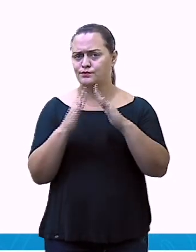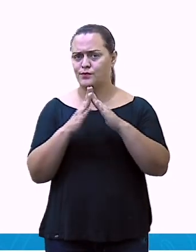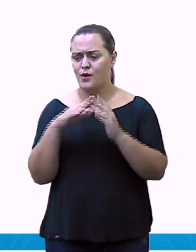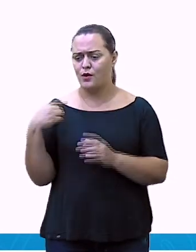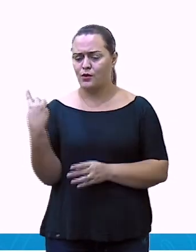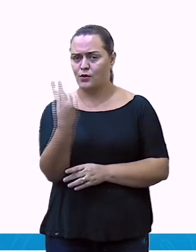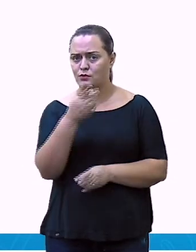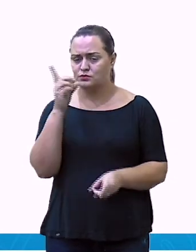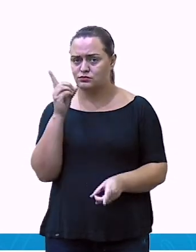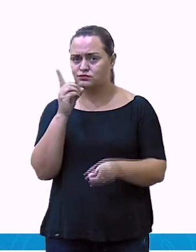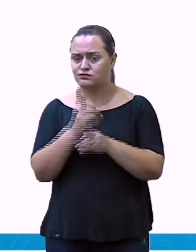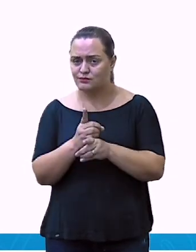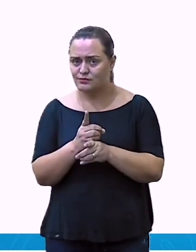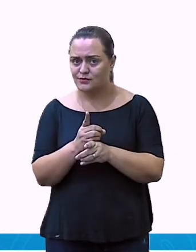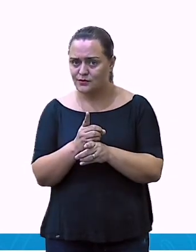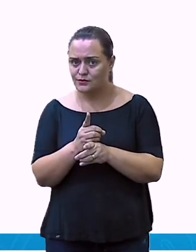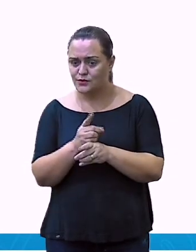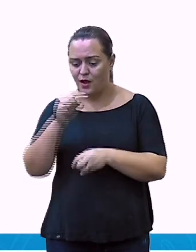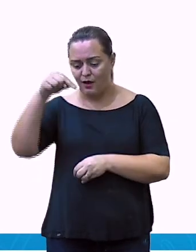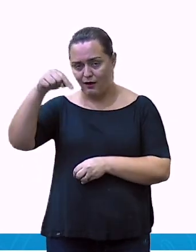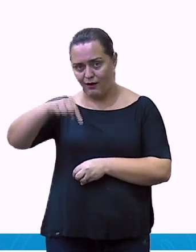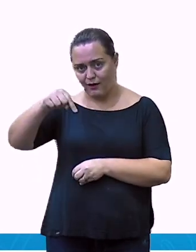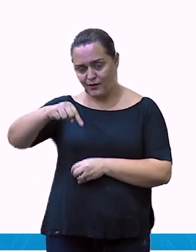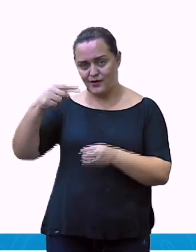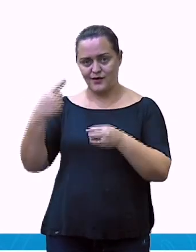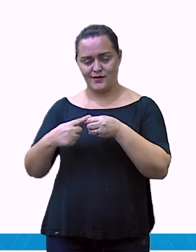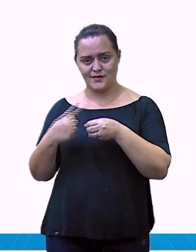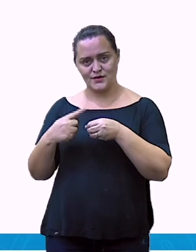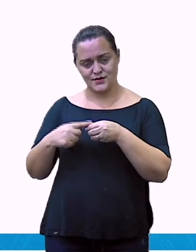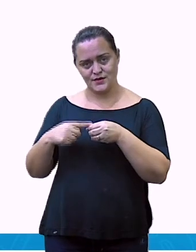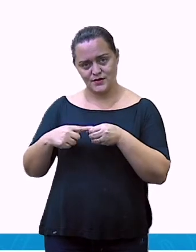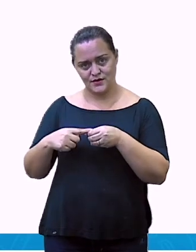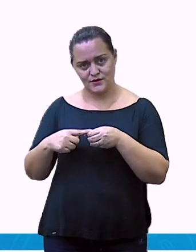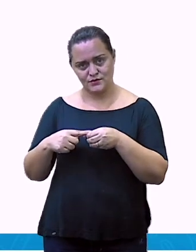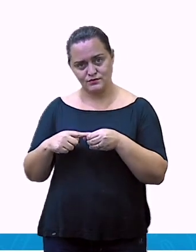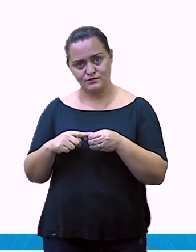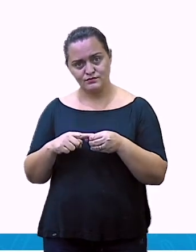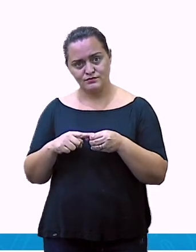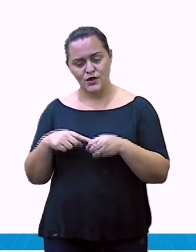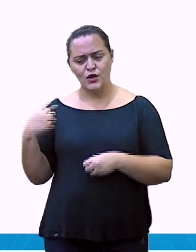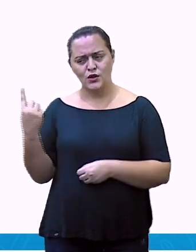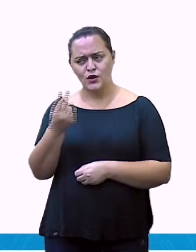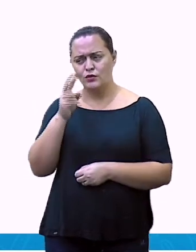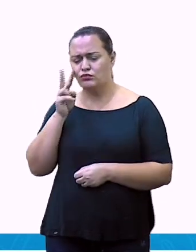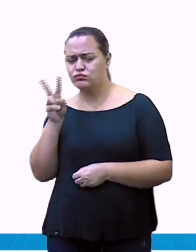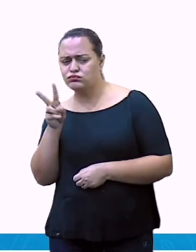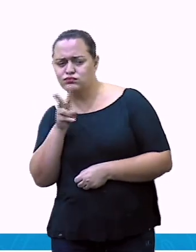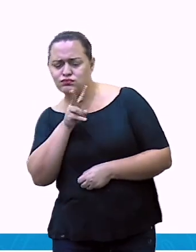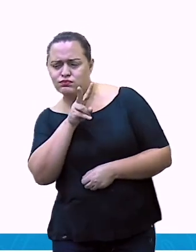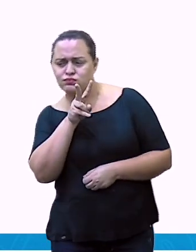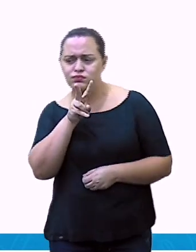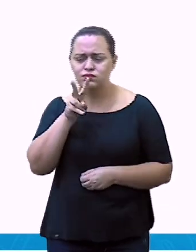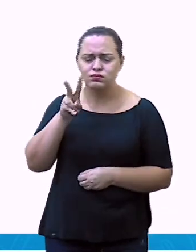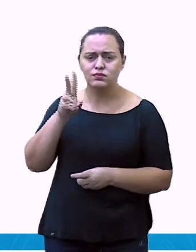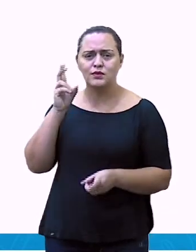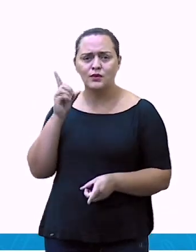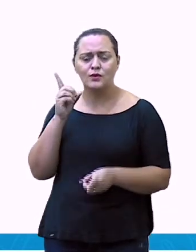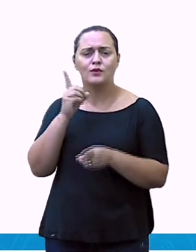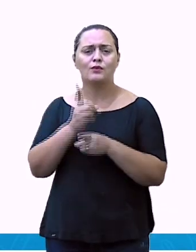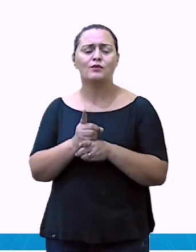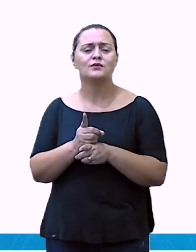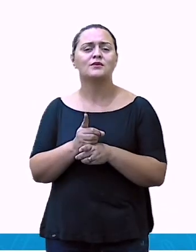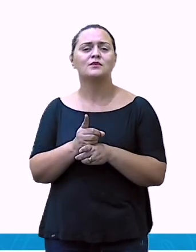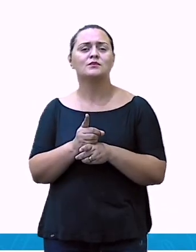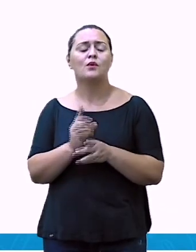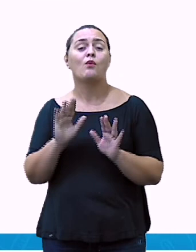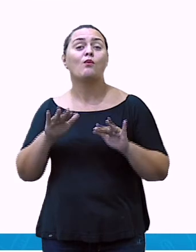Qual o tipo de moradia que, ultimamente, a gente tem mais visto em nossa cidade que estão sendo entregues para diversas